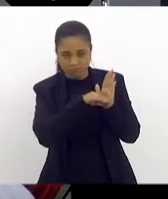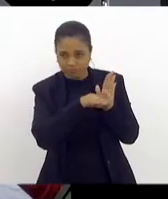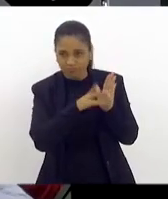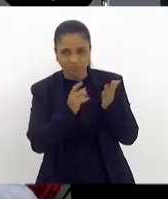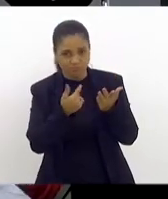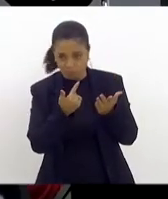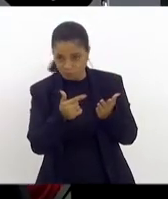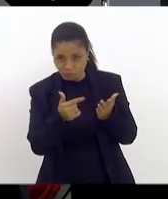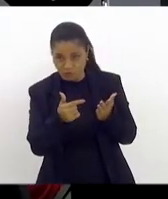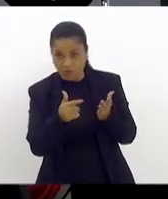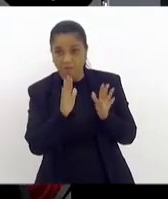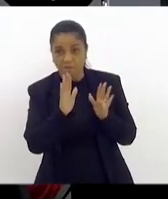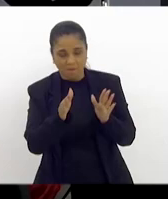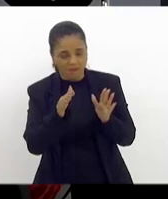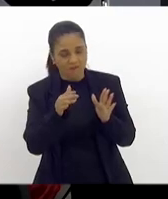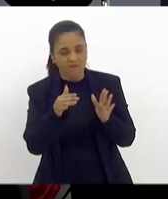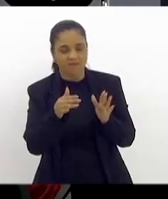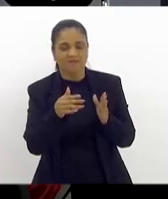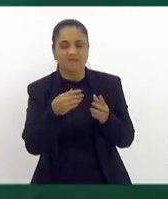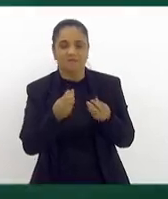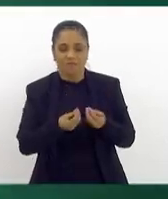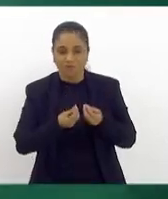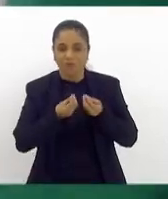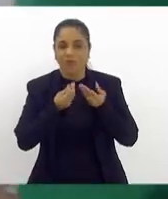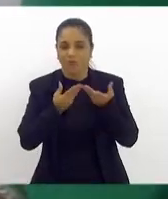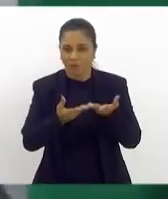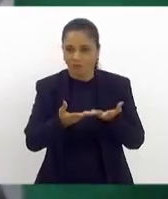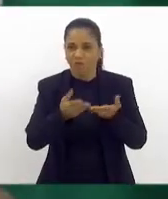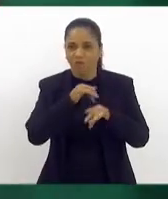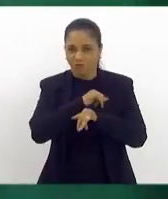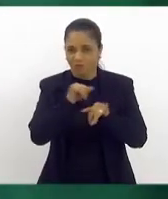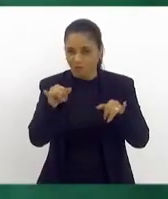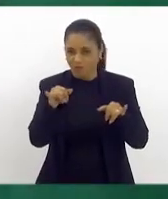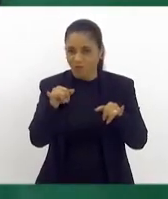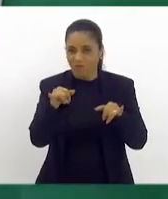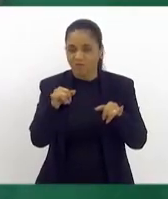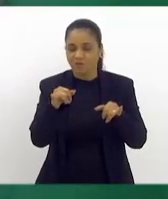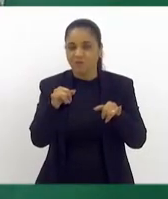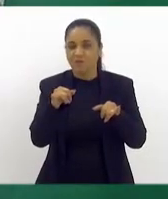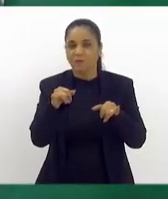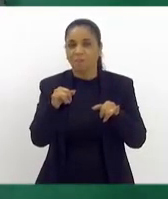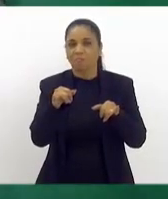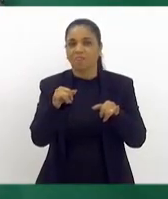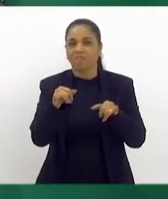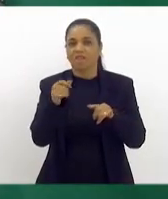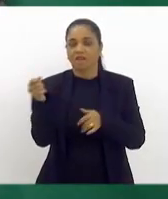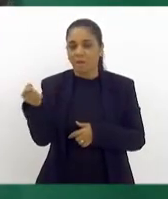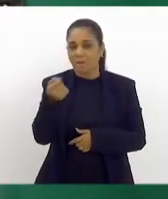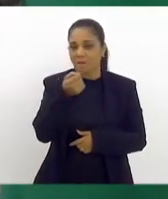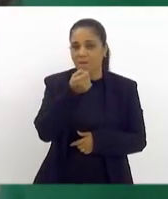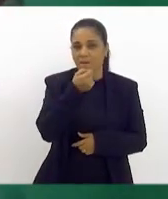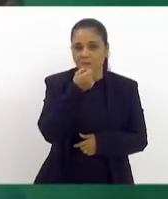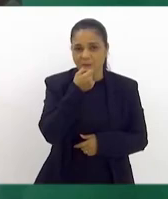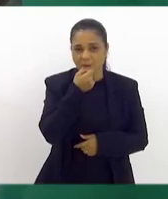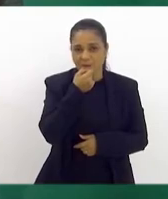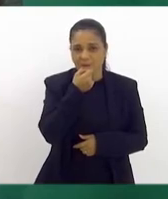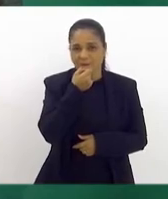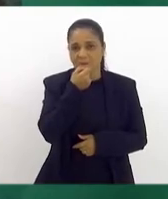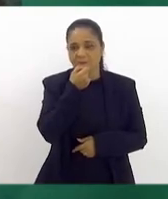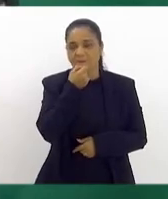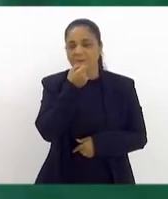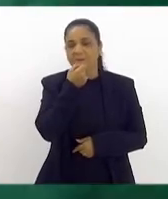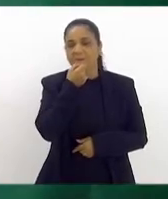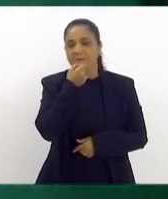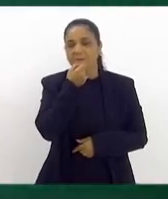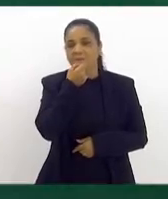mas não podemos, vou oferecer, a ele, a fala, pedir o microfone que vai até